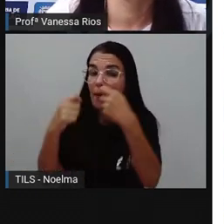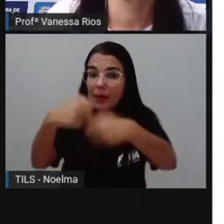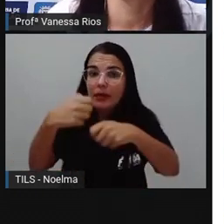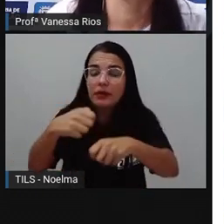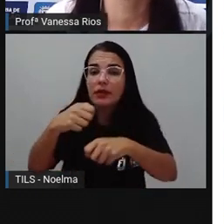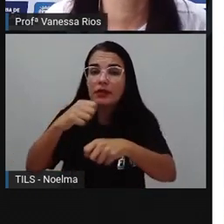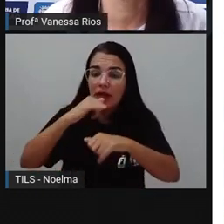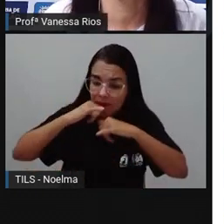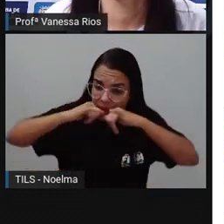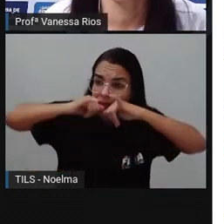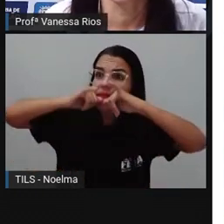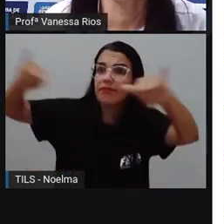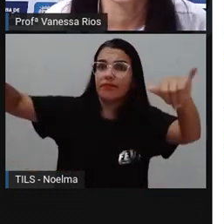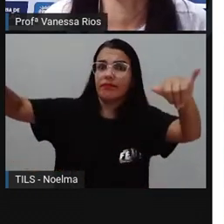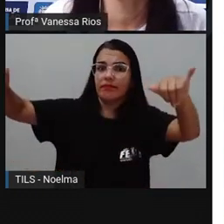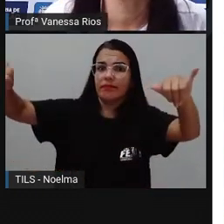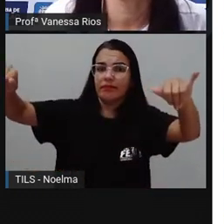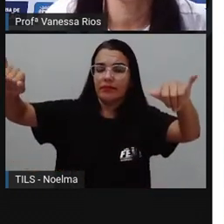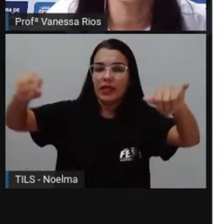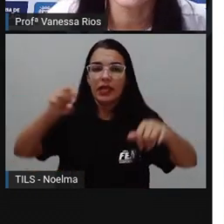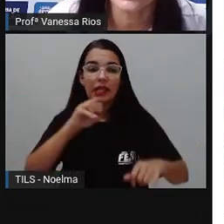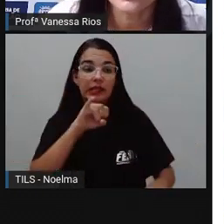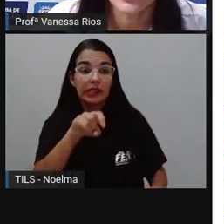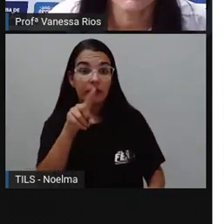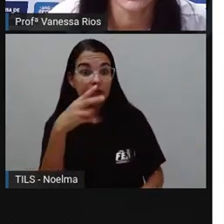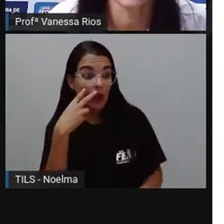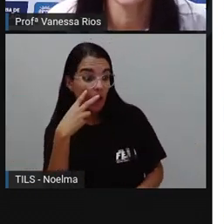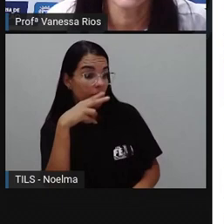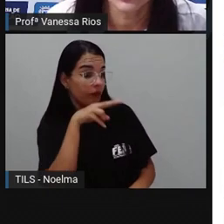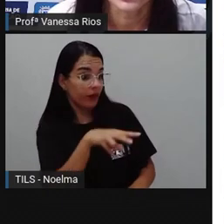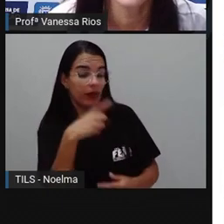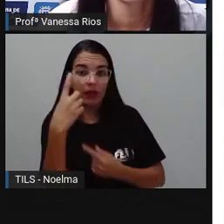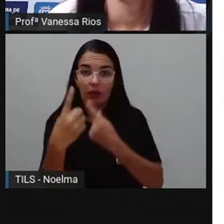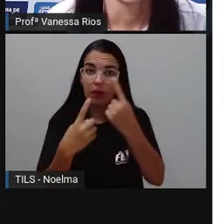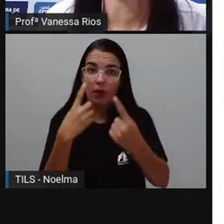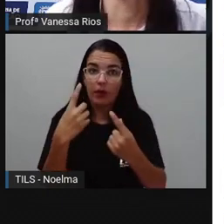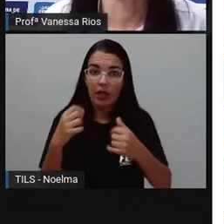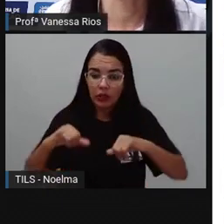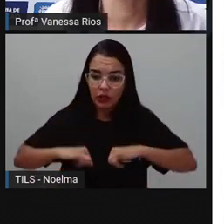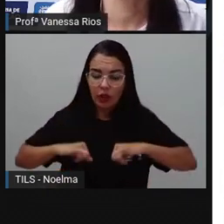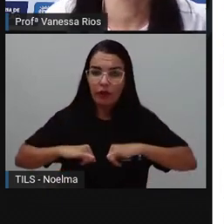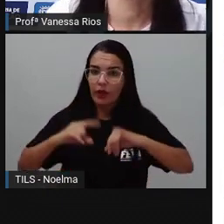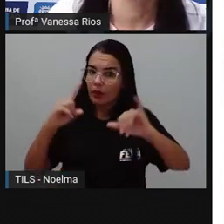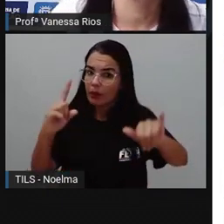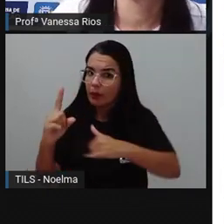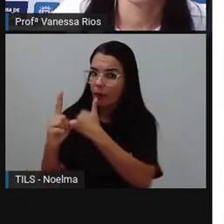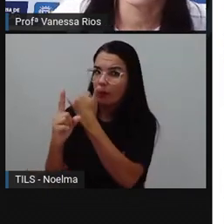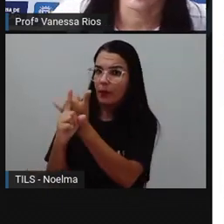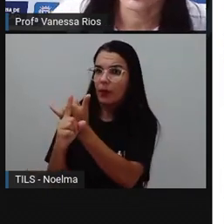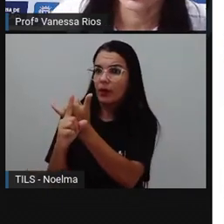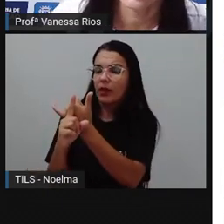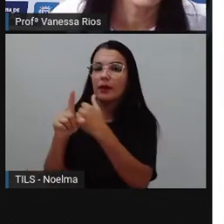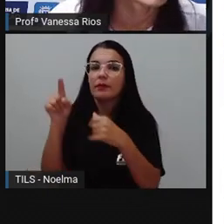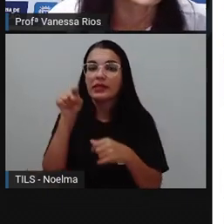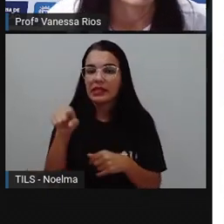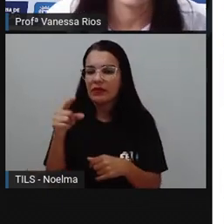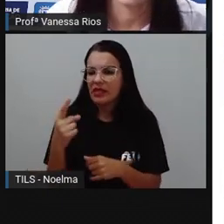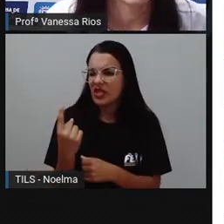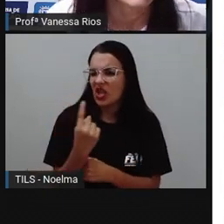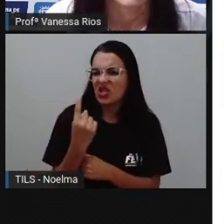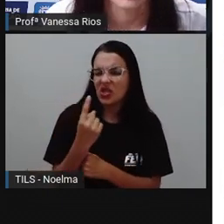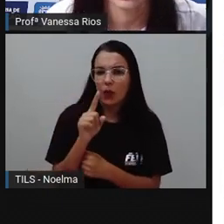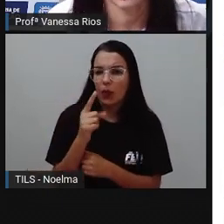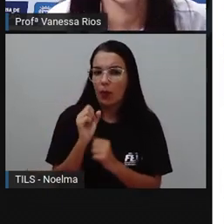ser conivente ou negligente ao ver alguém sofrendo bullying. Se a gente não pode resolver sozinho, porque